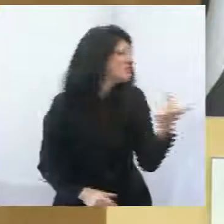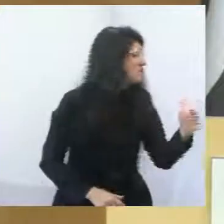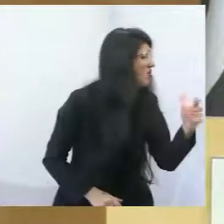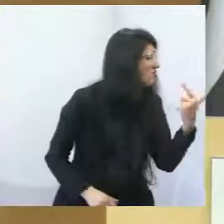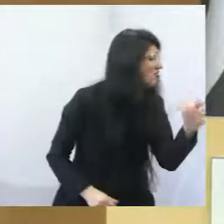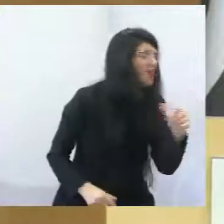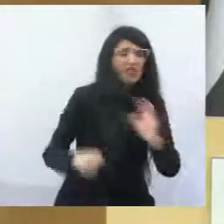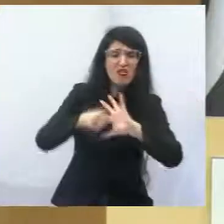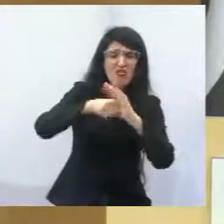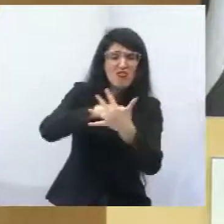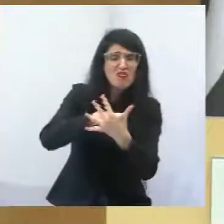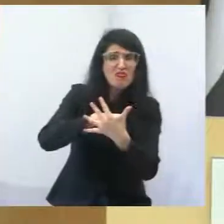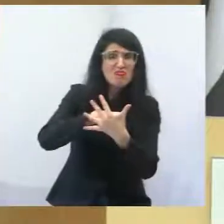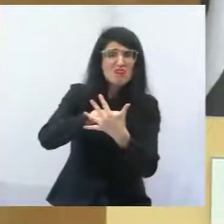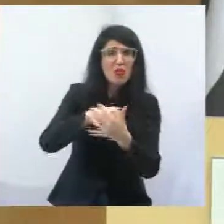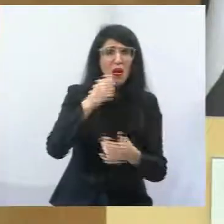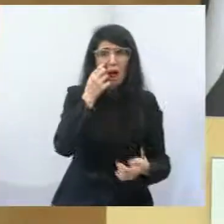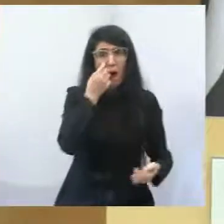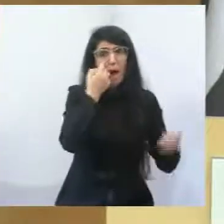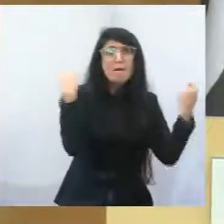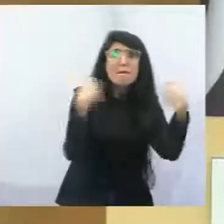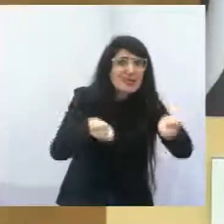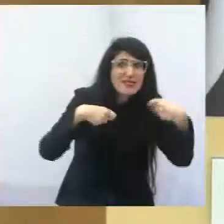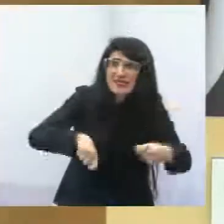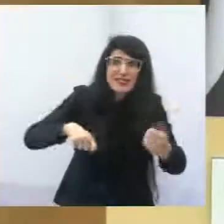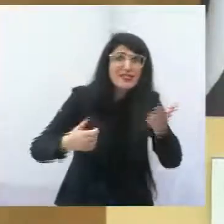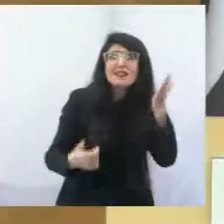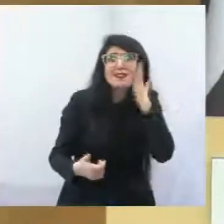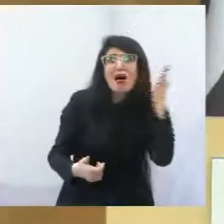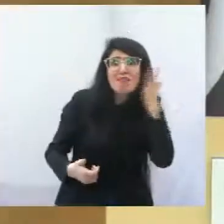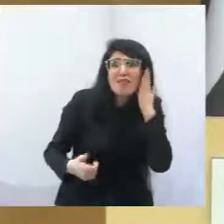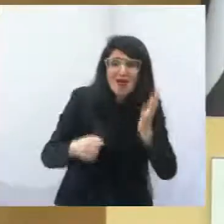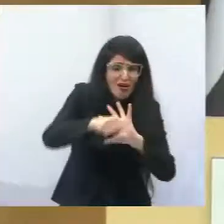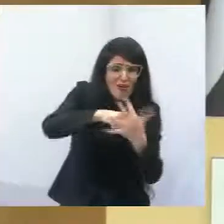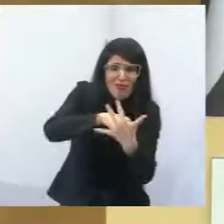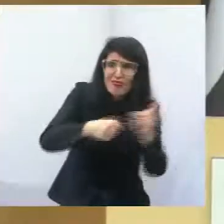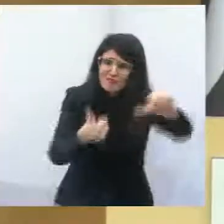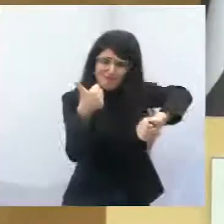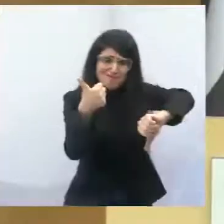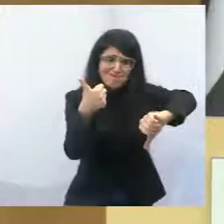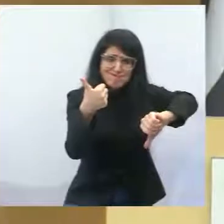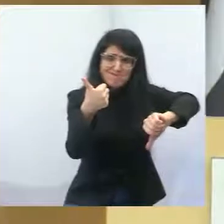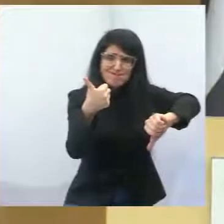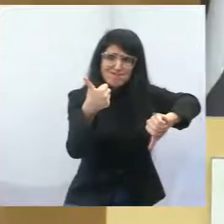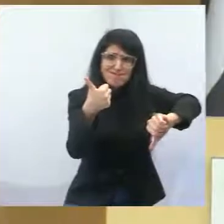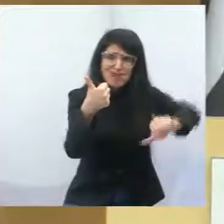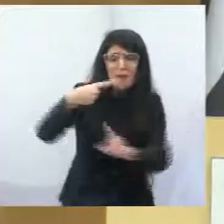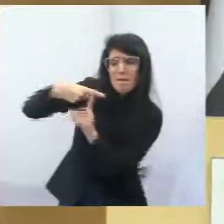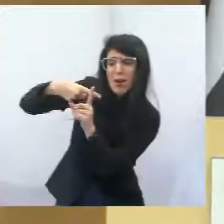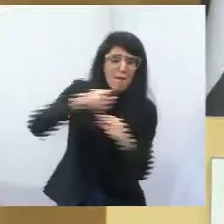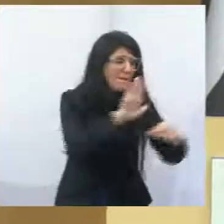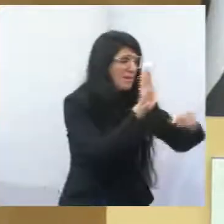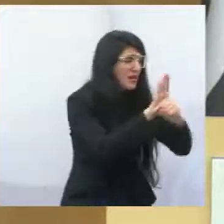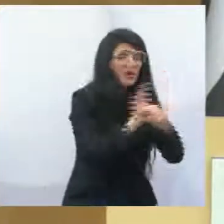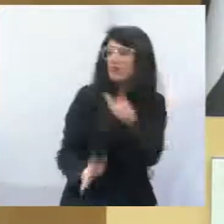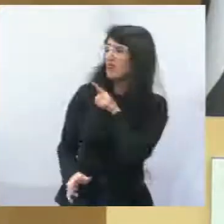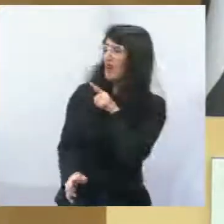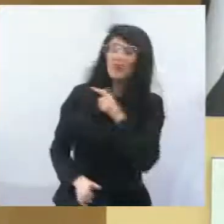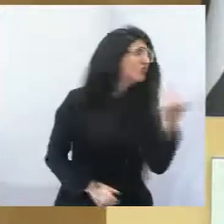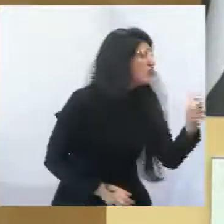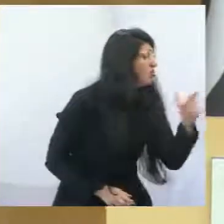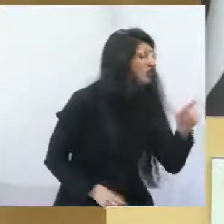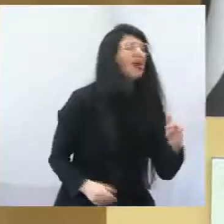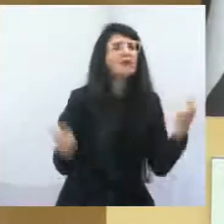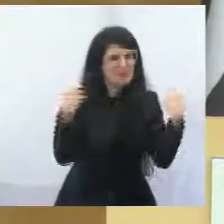testes. É a ausência de a gente ter diagnóstico mais preciso, mais rápido, para que a gente possa tratar